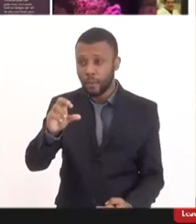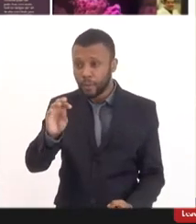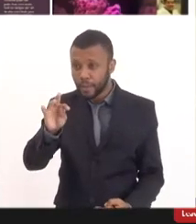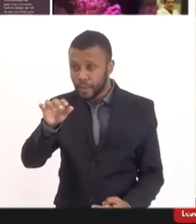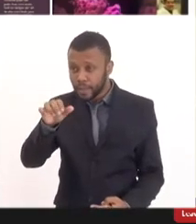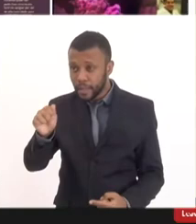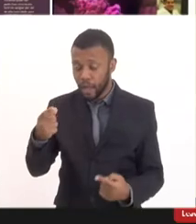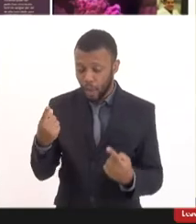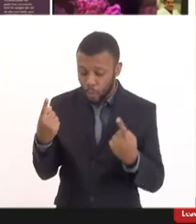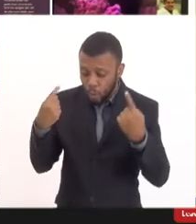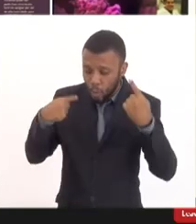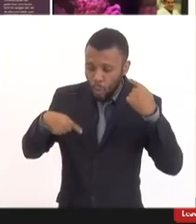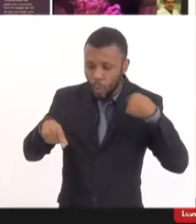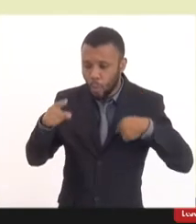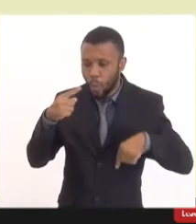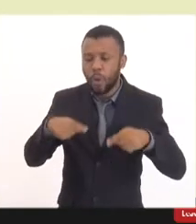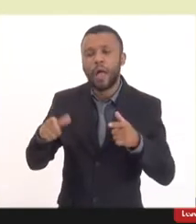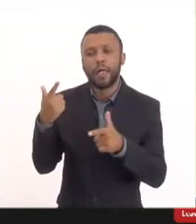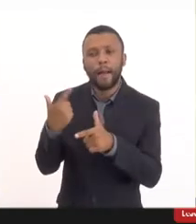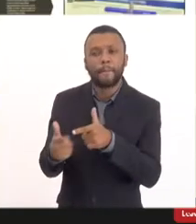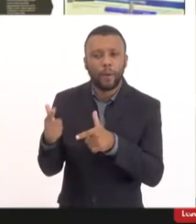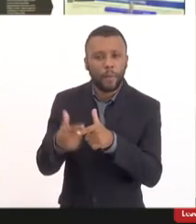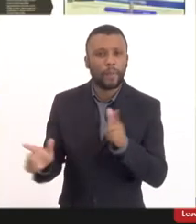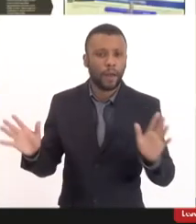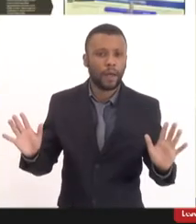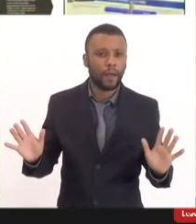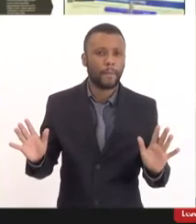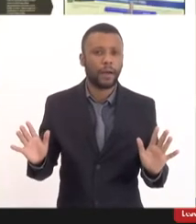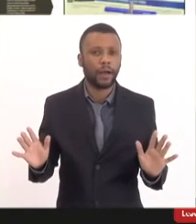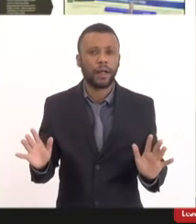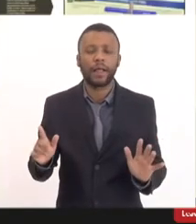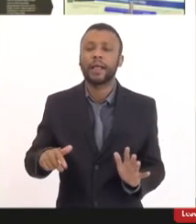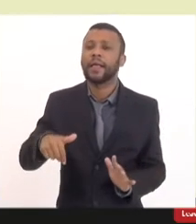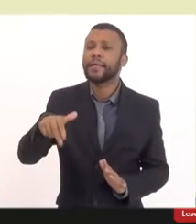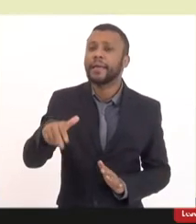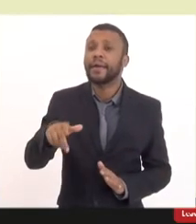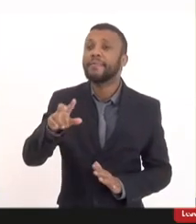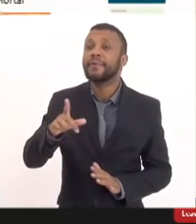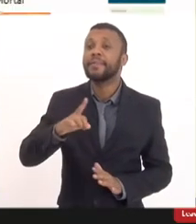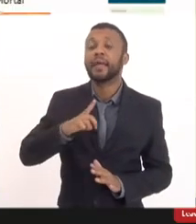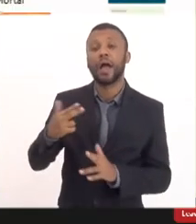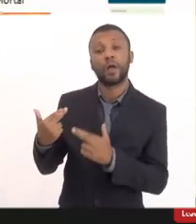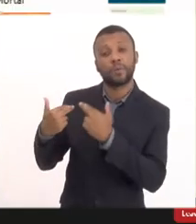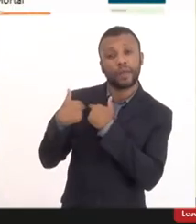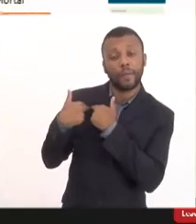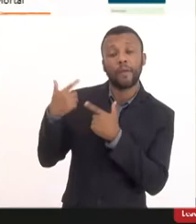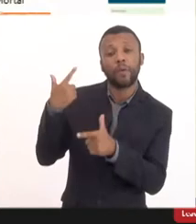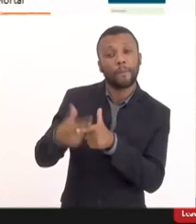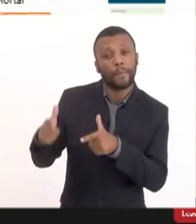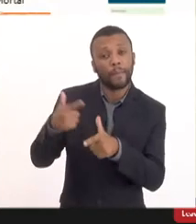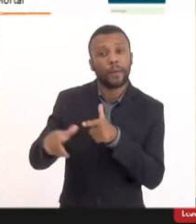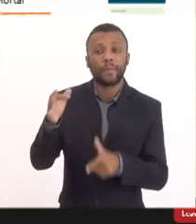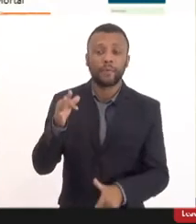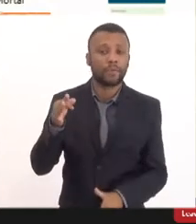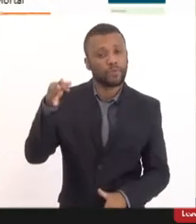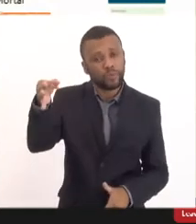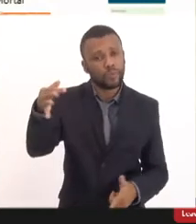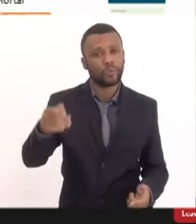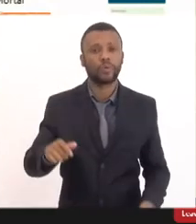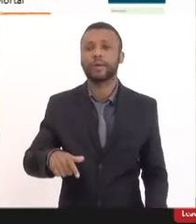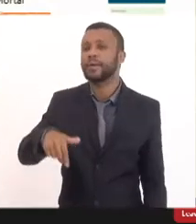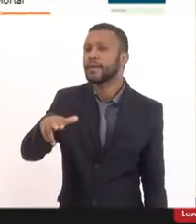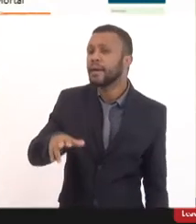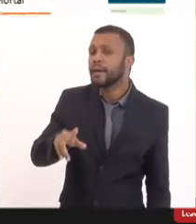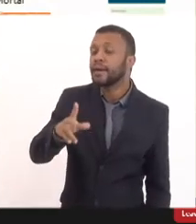circulação do nosso corpo ela é tóxica quem vai quem vai se responsabilizar pelas consequências quem vai se